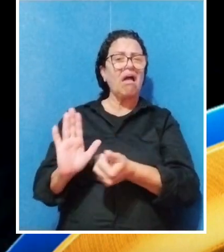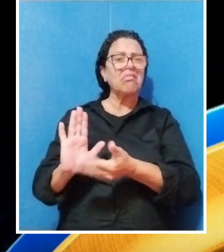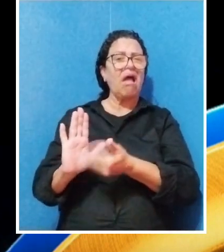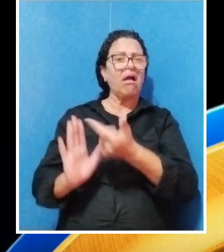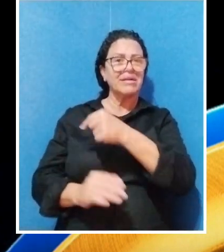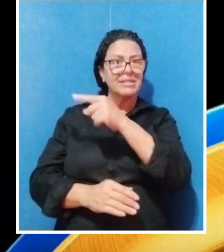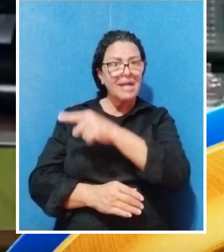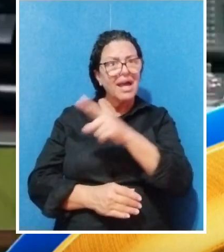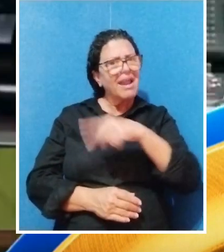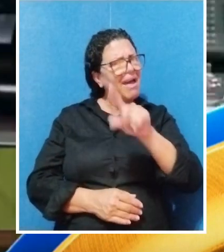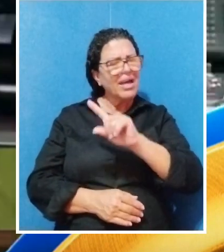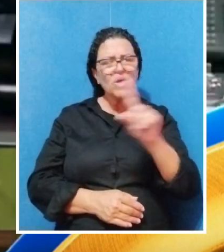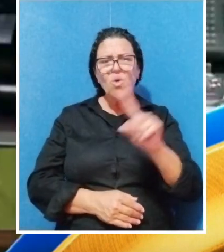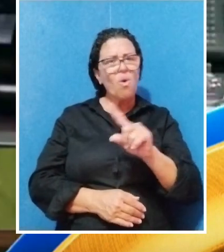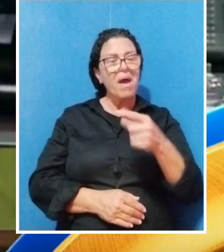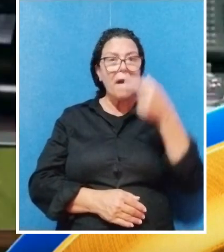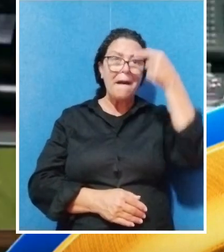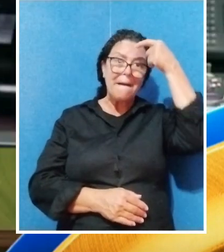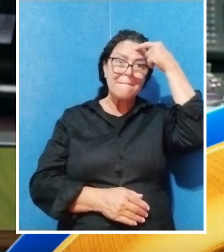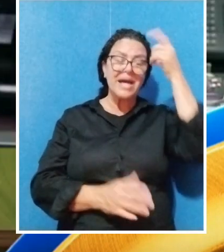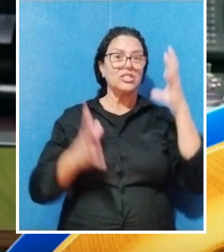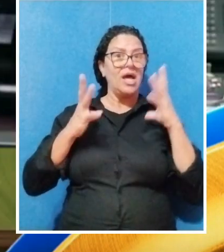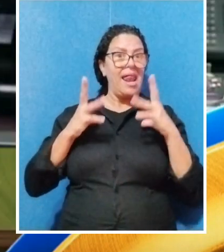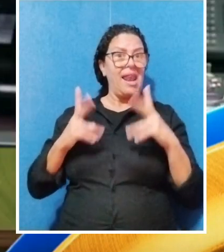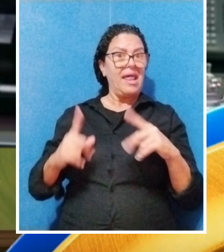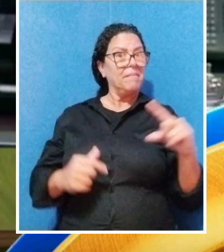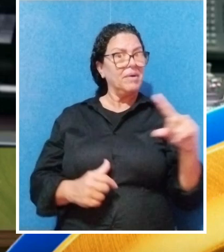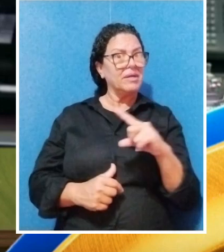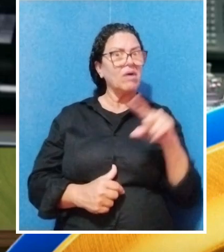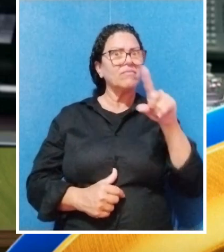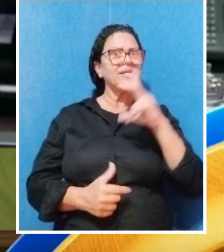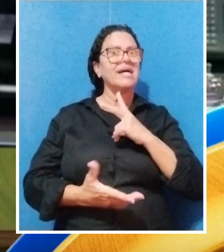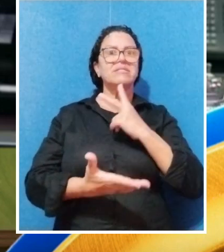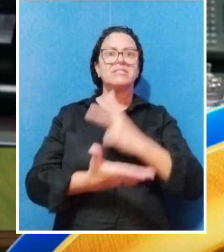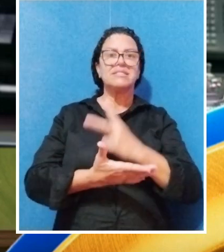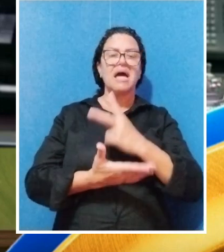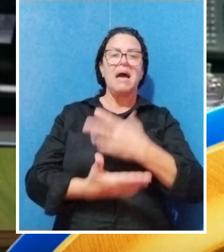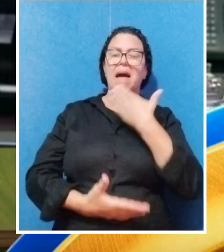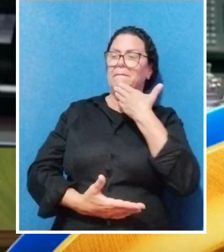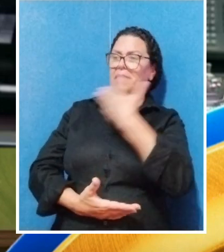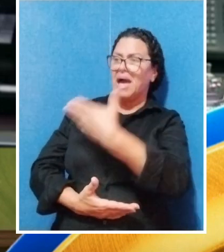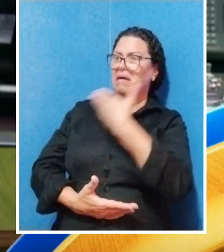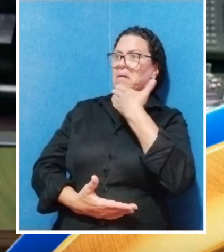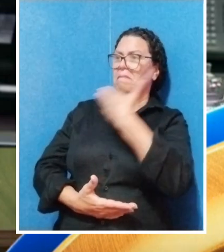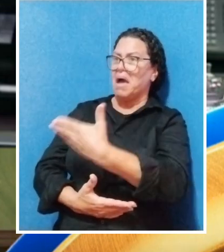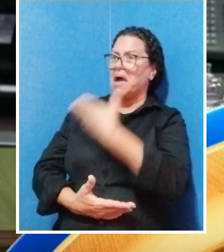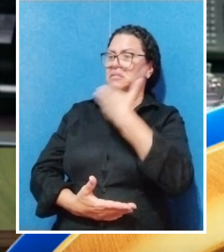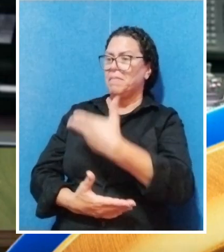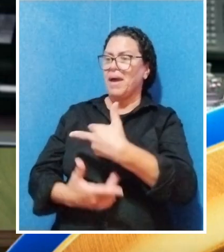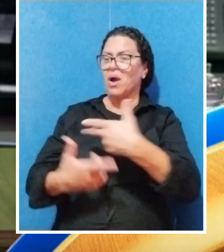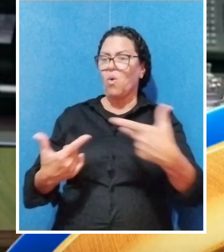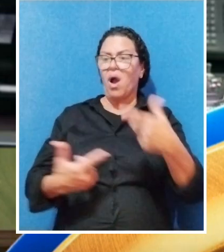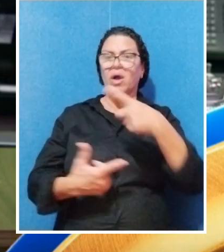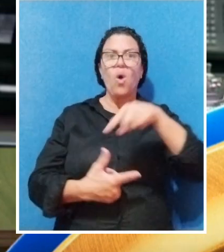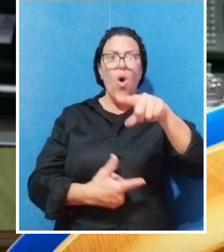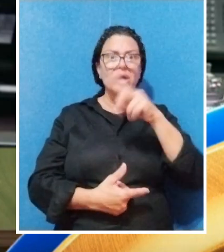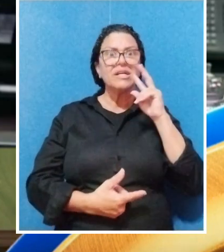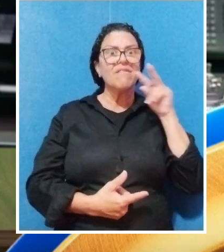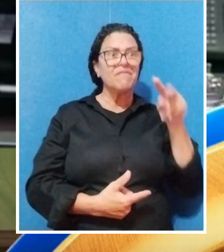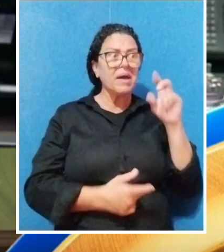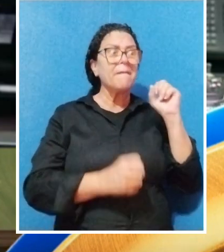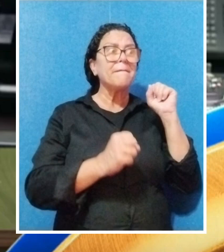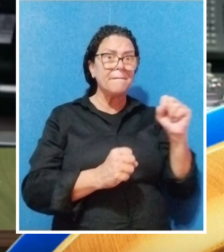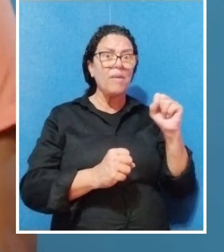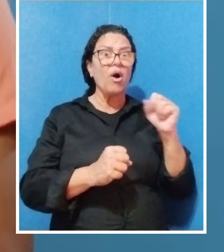aproveitando dele. Isso não é ter uma mente limpa. Se você está sempre pedindo coisas. Enquanto